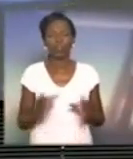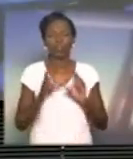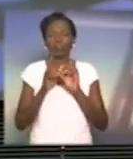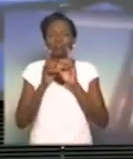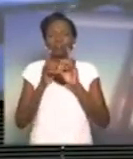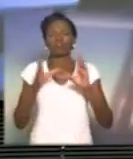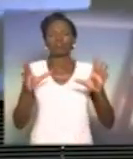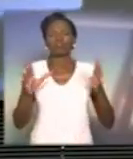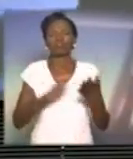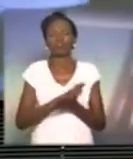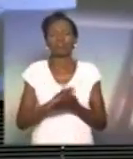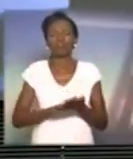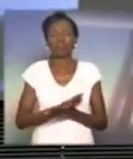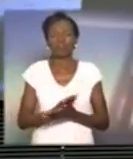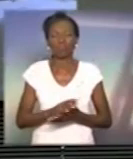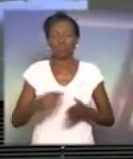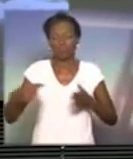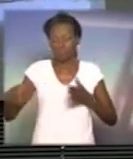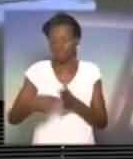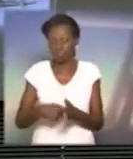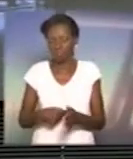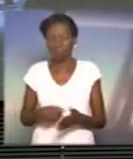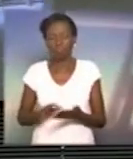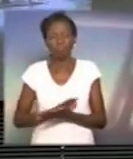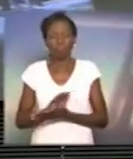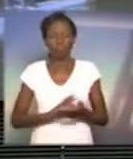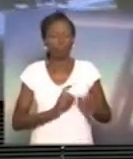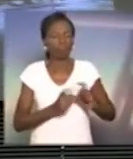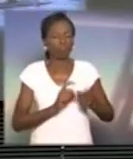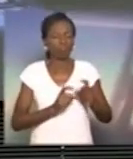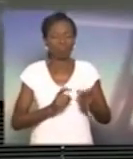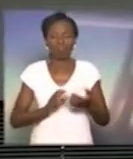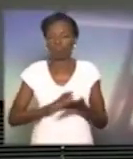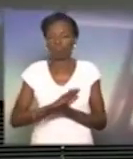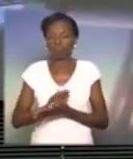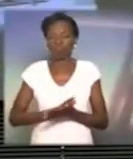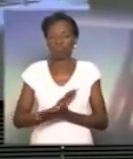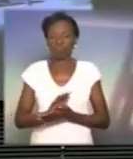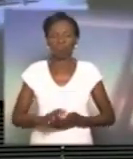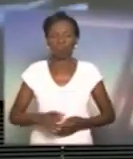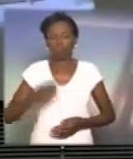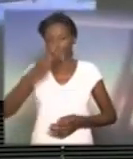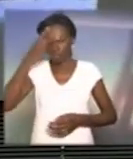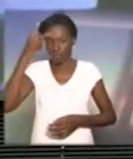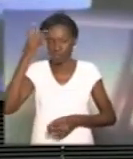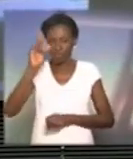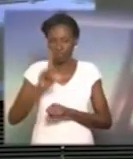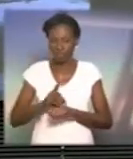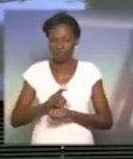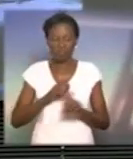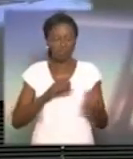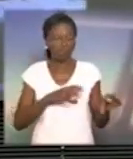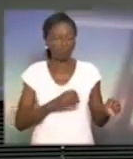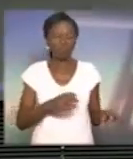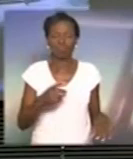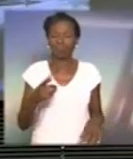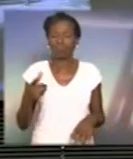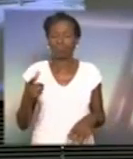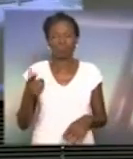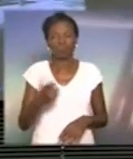democracia, a participação dos pais? Não, não fomos perguntados, não foi feita uma reunião, não veio ninguém da direitaria de ensino, não veio ninguém do governo do estado.